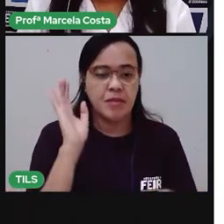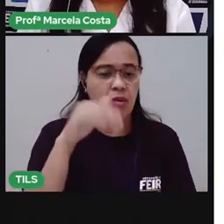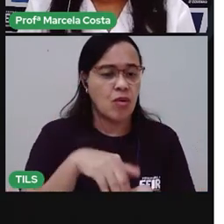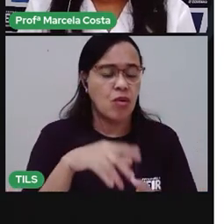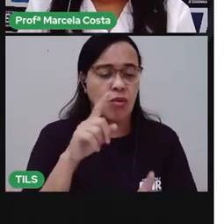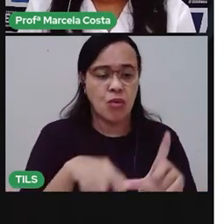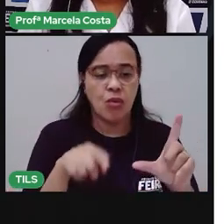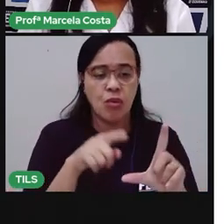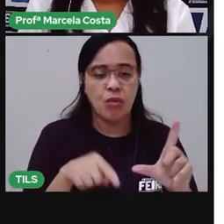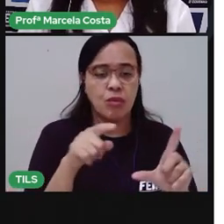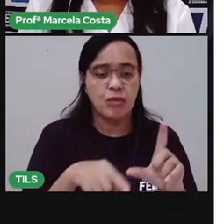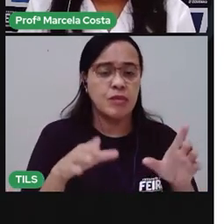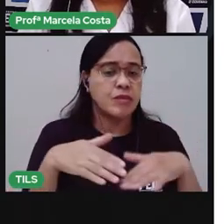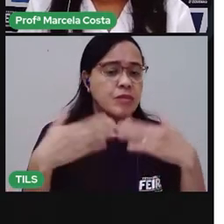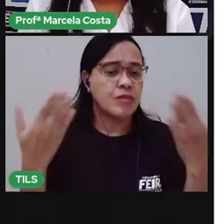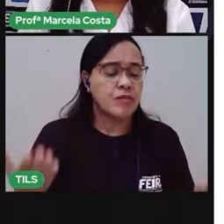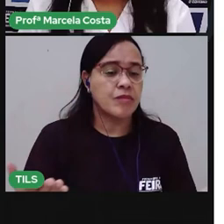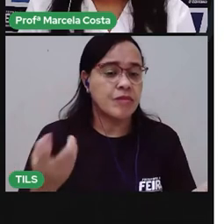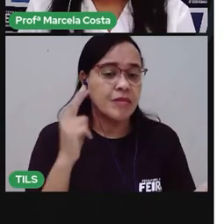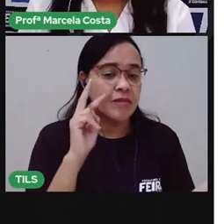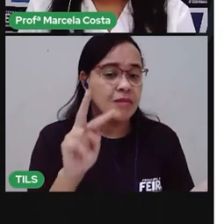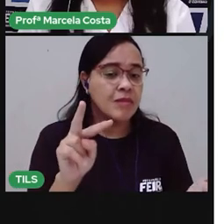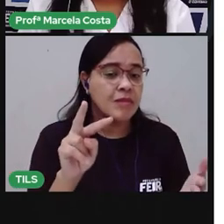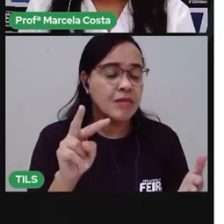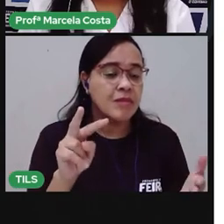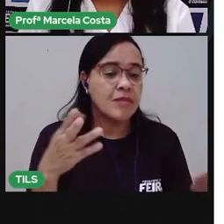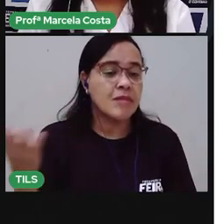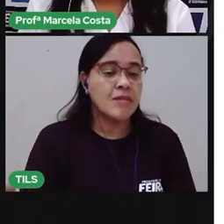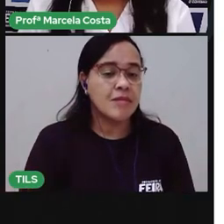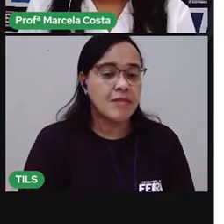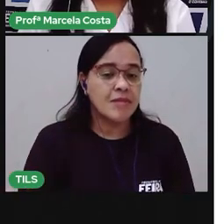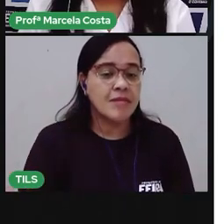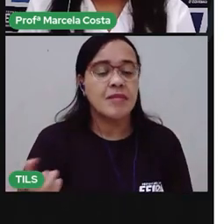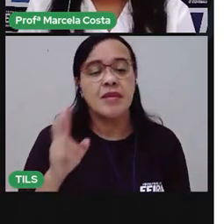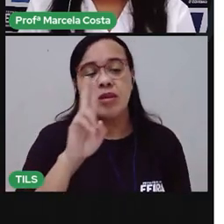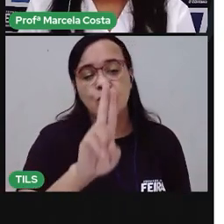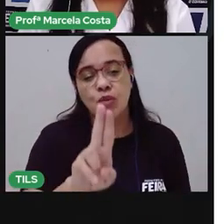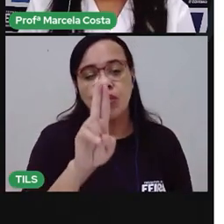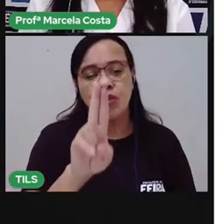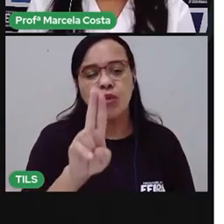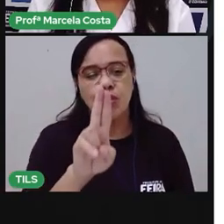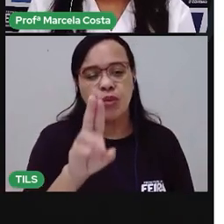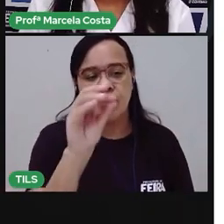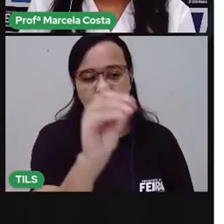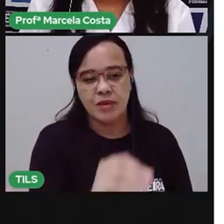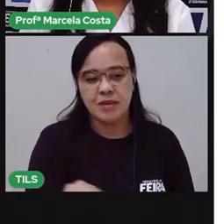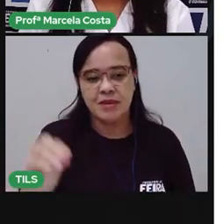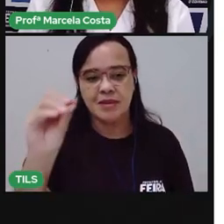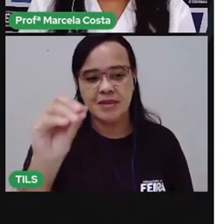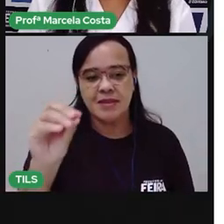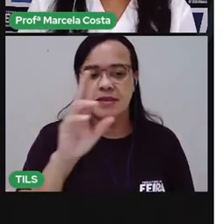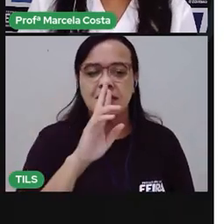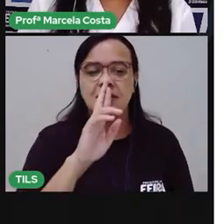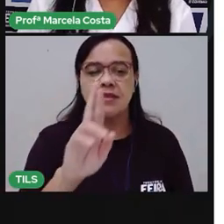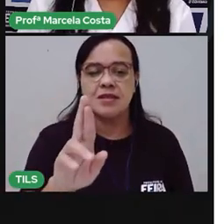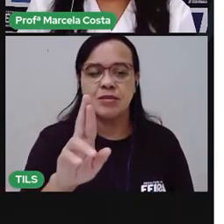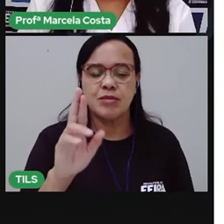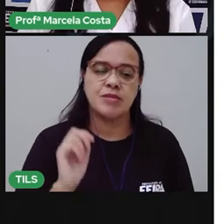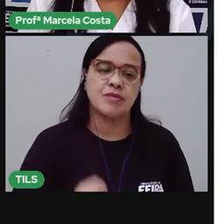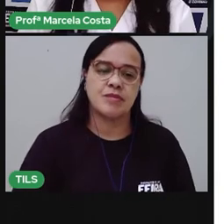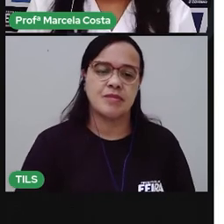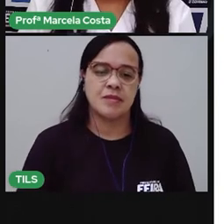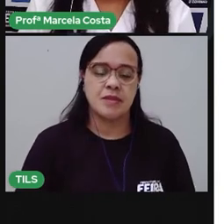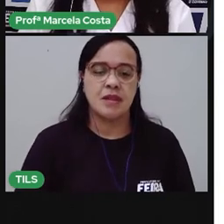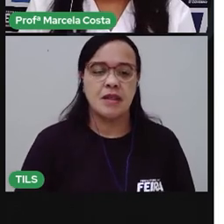letra? Olha ela bonitinha aqui Toda bonita Letra 1 Traga ela para cá Vamos